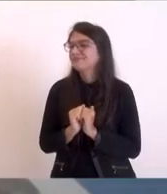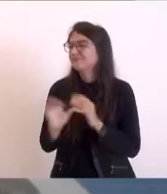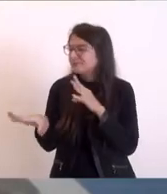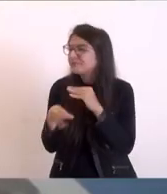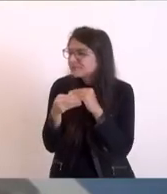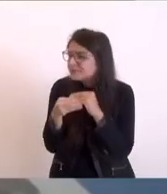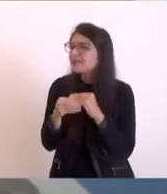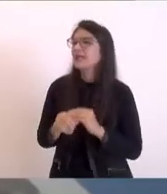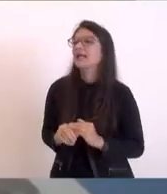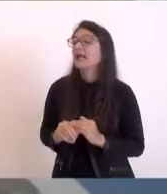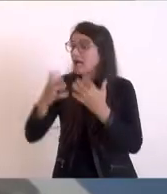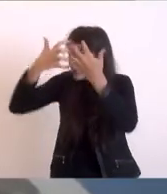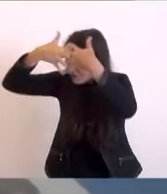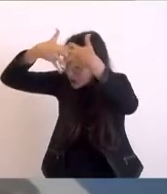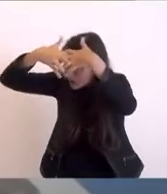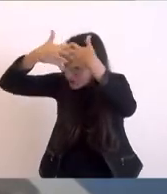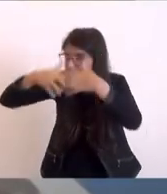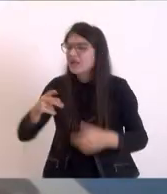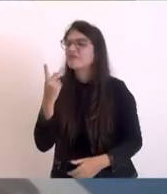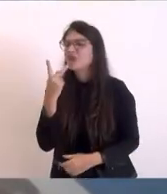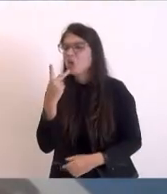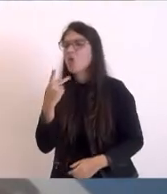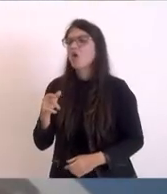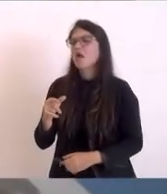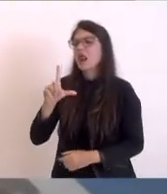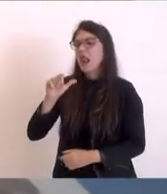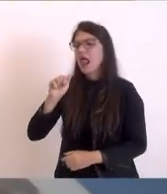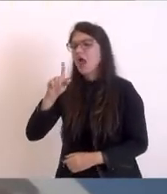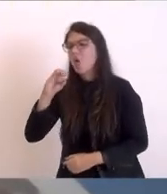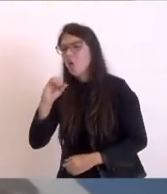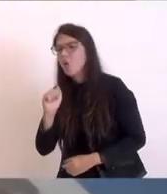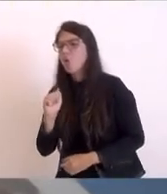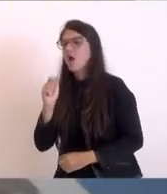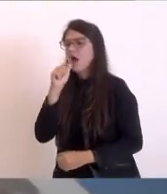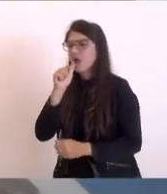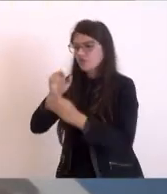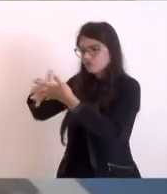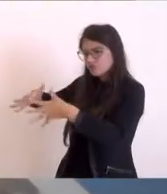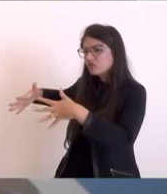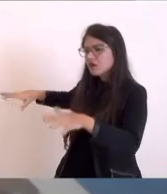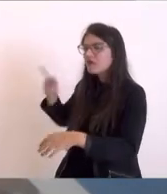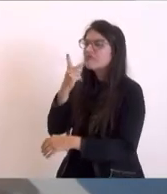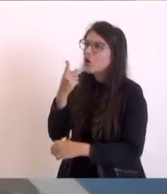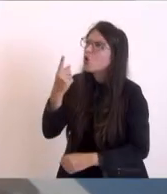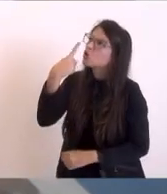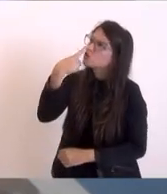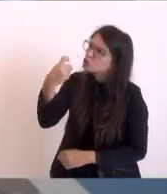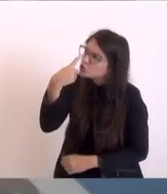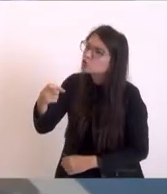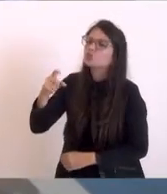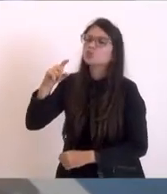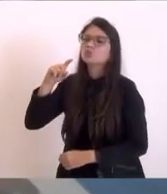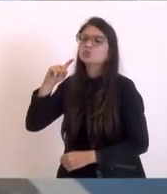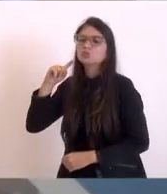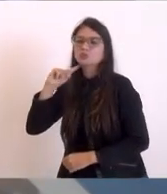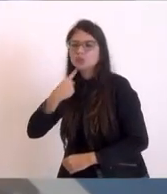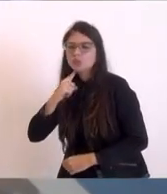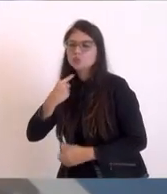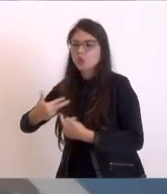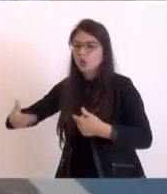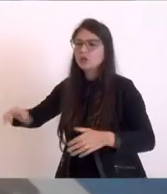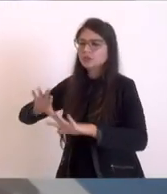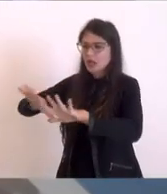refletirmos se falou sobre a lagoa de Araroma sobre a poluição importantíssimo mas tem uma lagoa